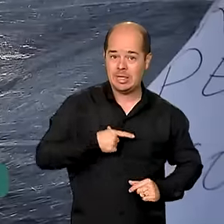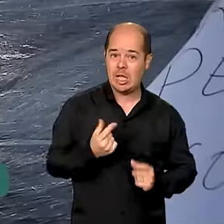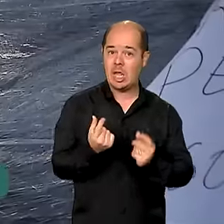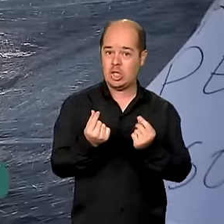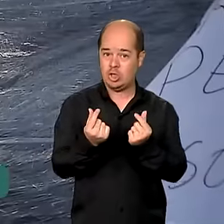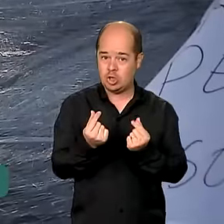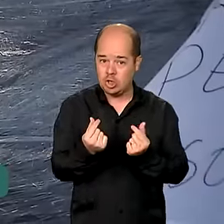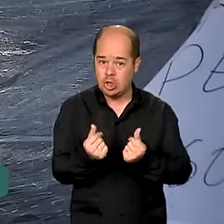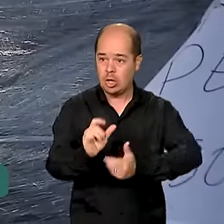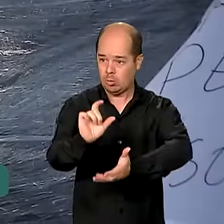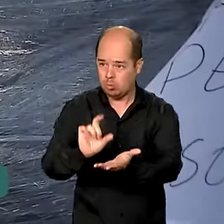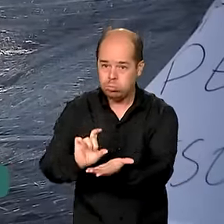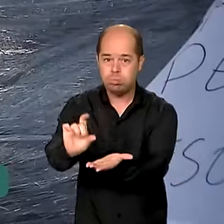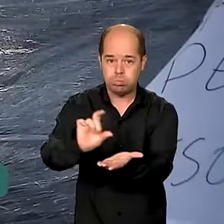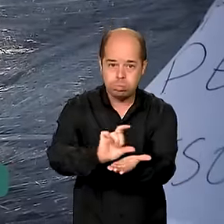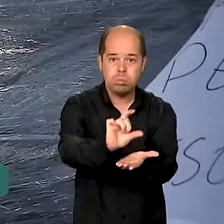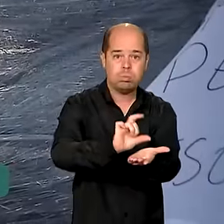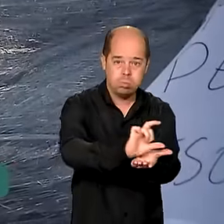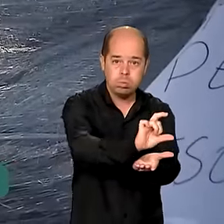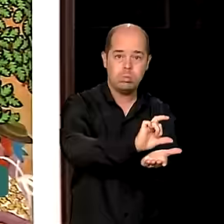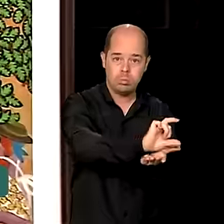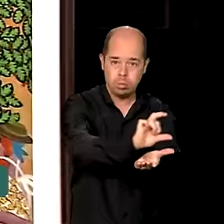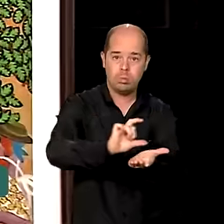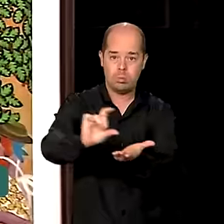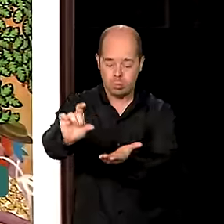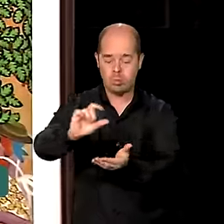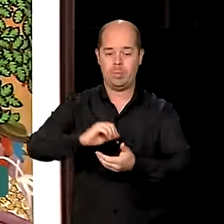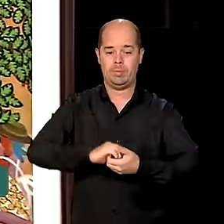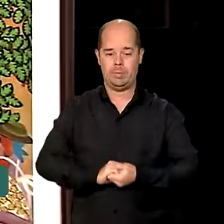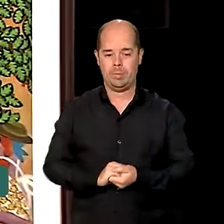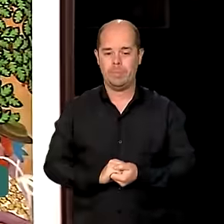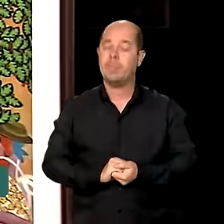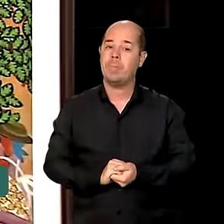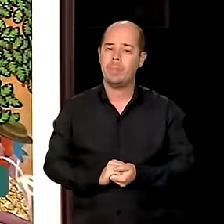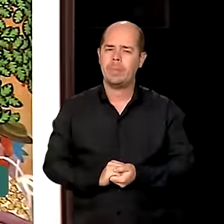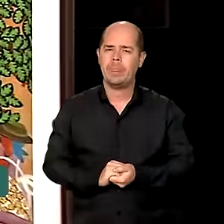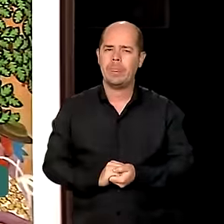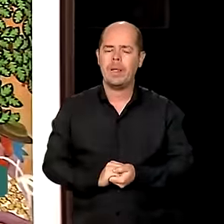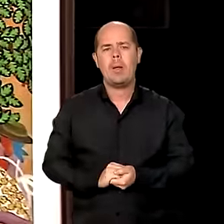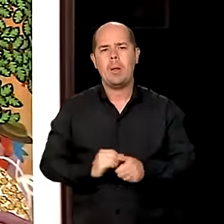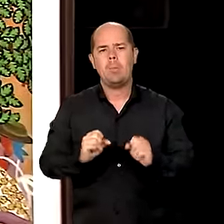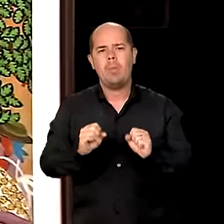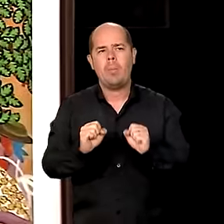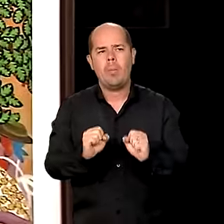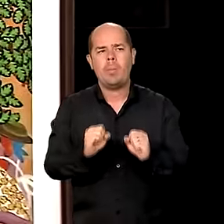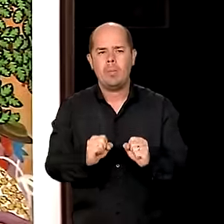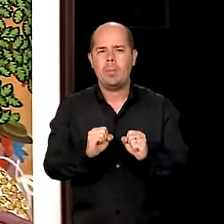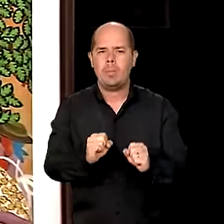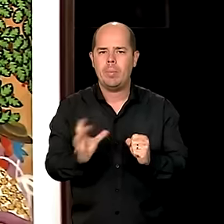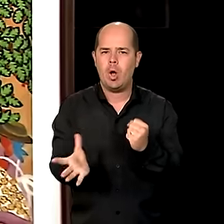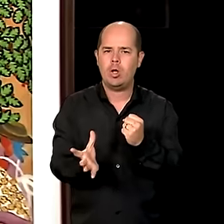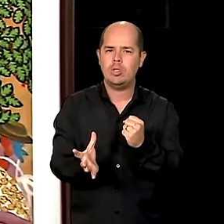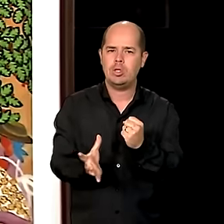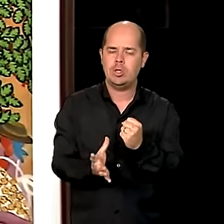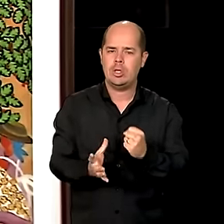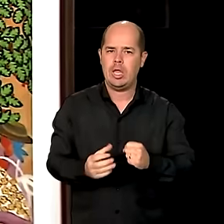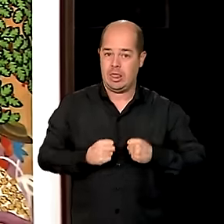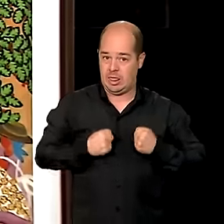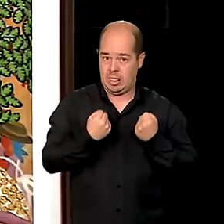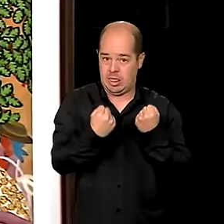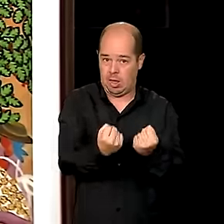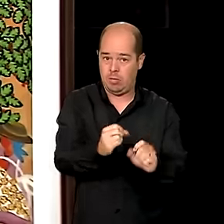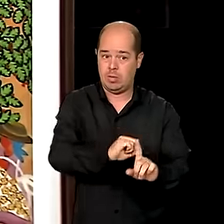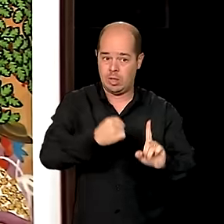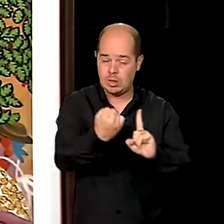conforme a necessidade de cada setor. Permitem, por exemplo, a defesa civil, a compra de equipamentos, compra de